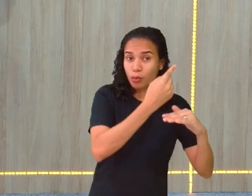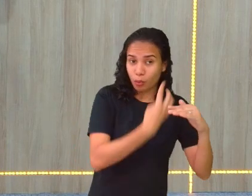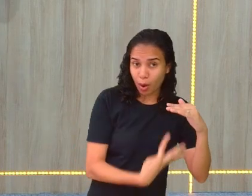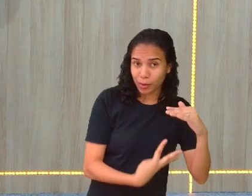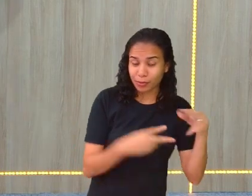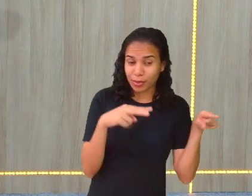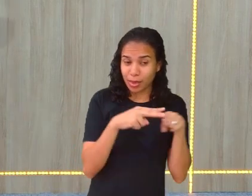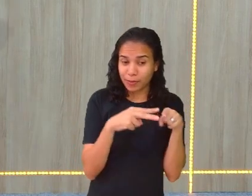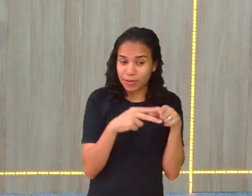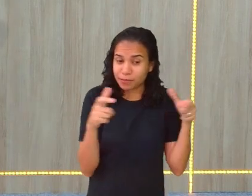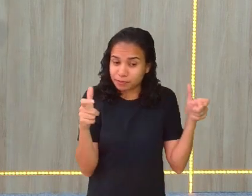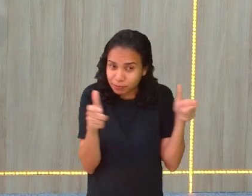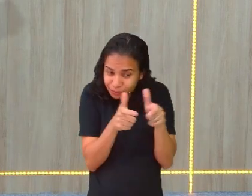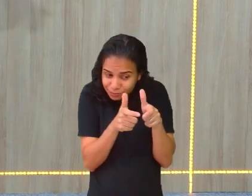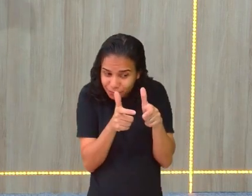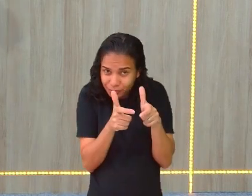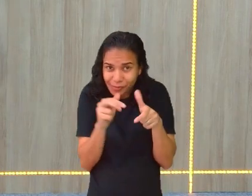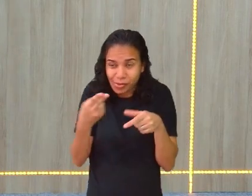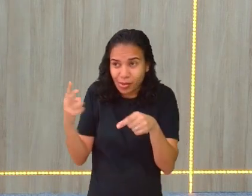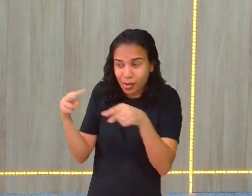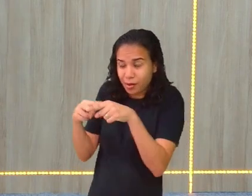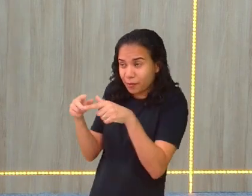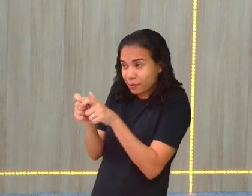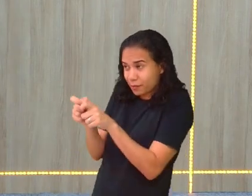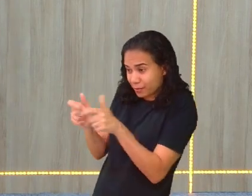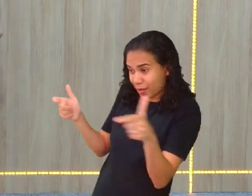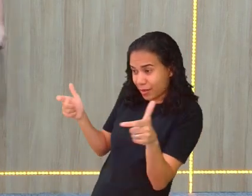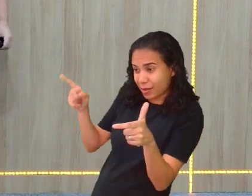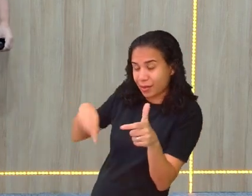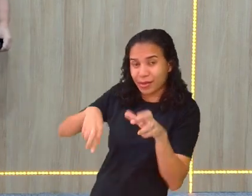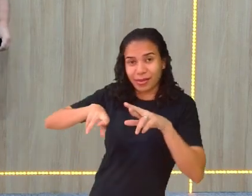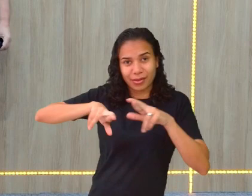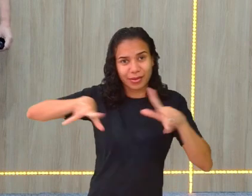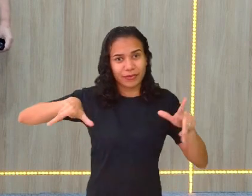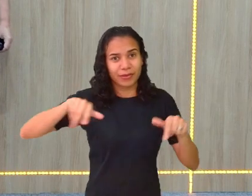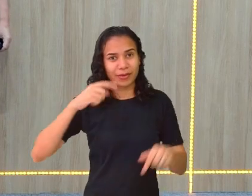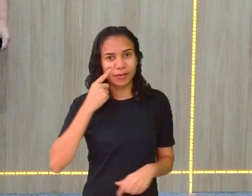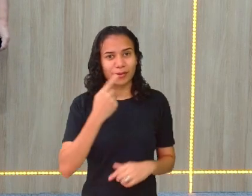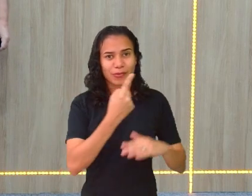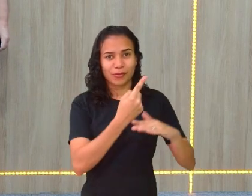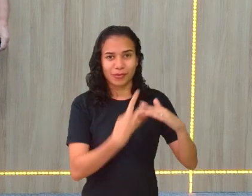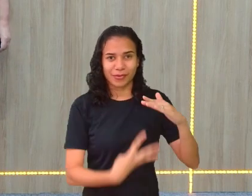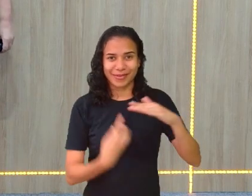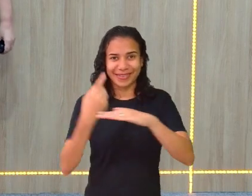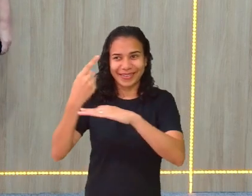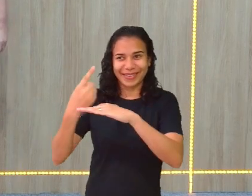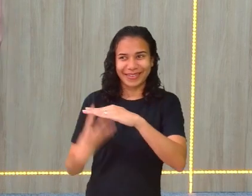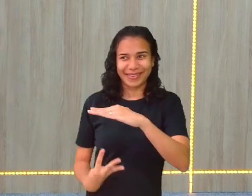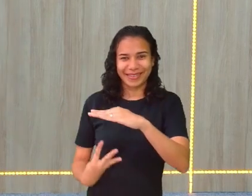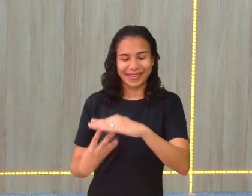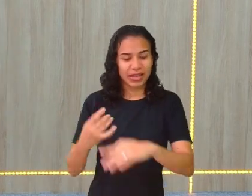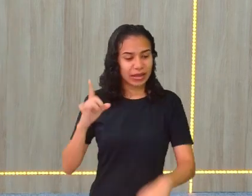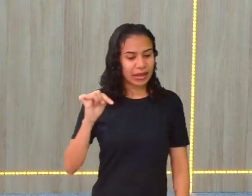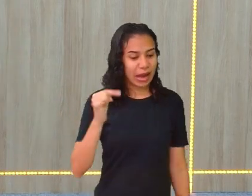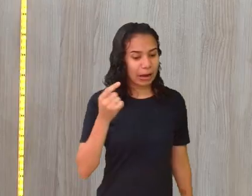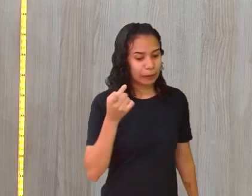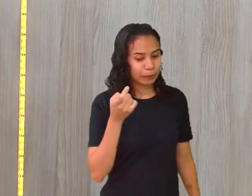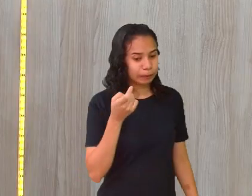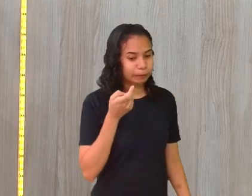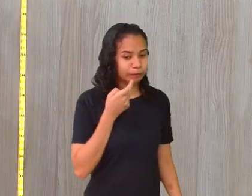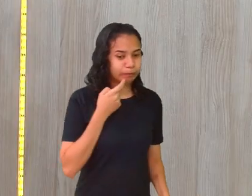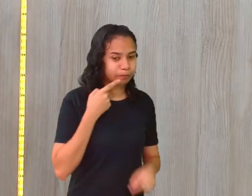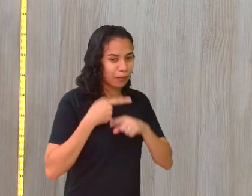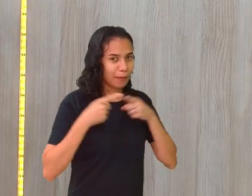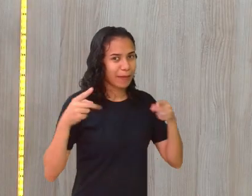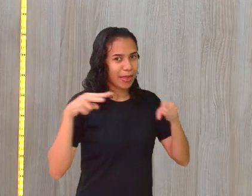pequena ou um quarto da pizza grande. Tem diferença? Não, um quarto é um quarto, professor. Não, zero e quarto não. Será? Agora, se for uma